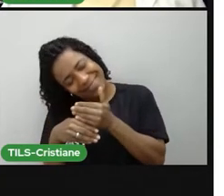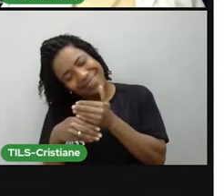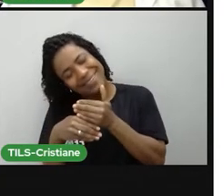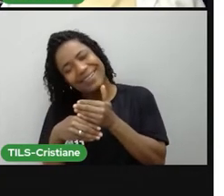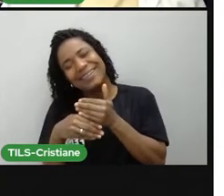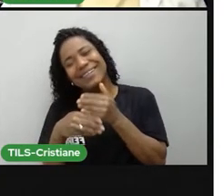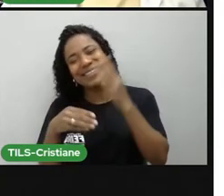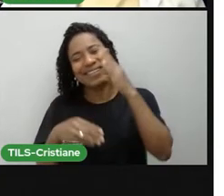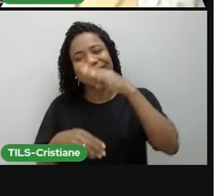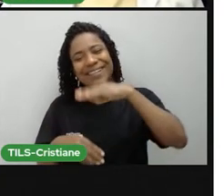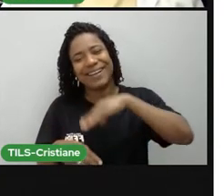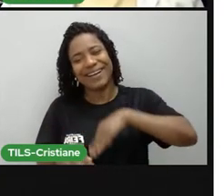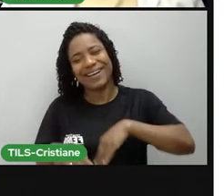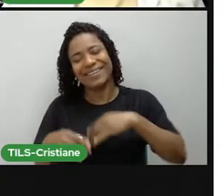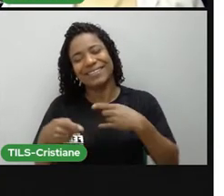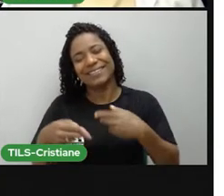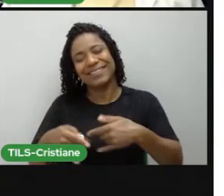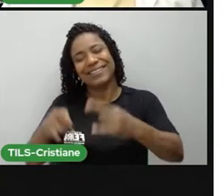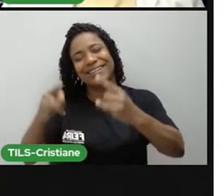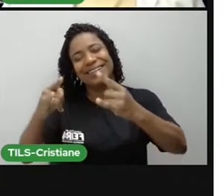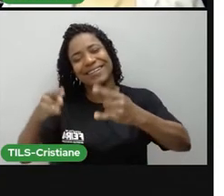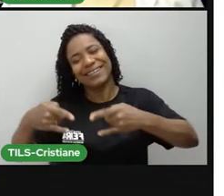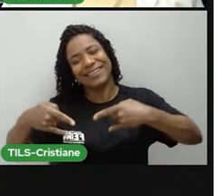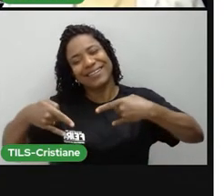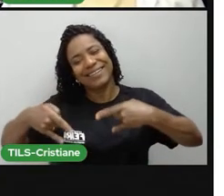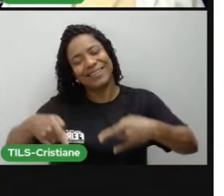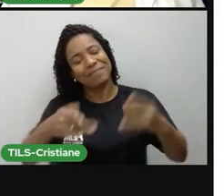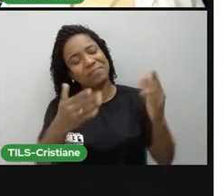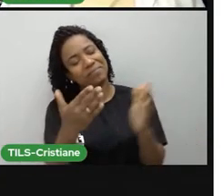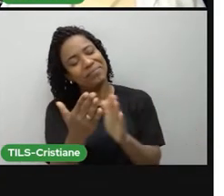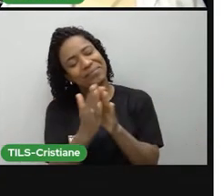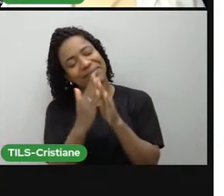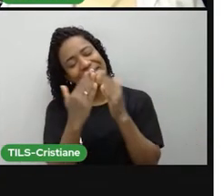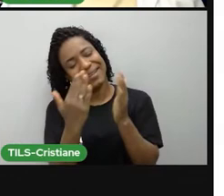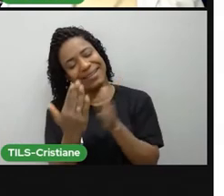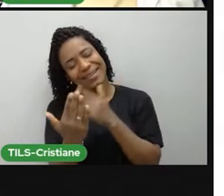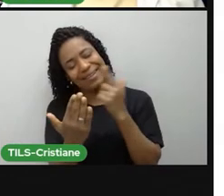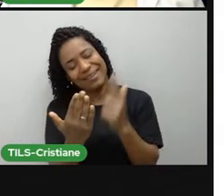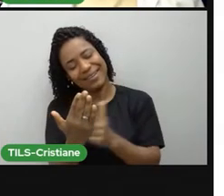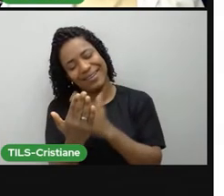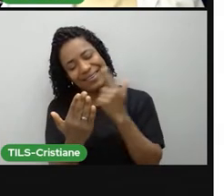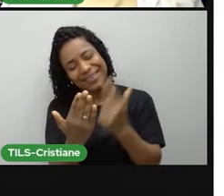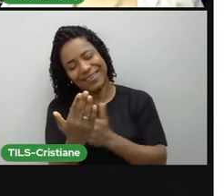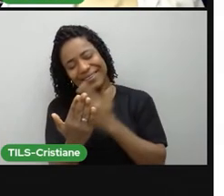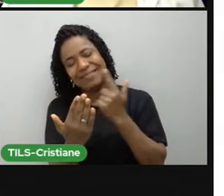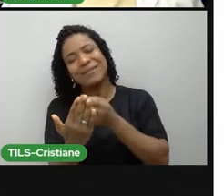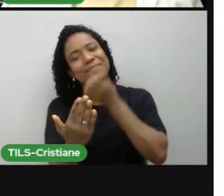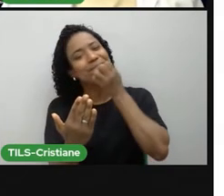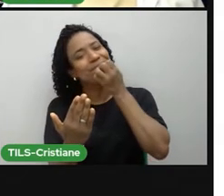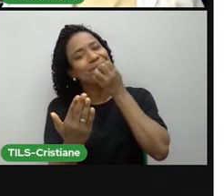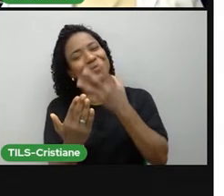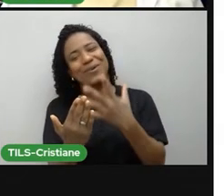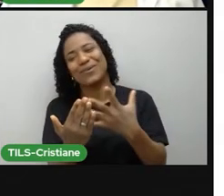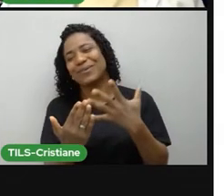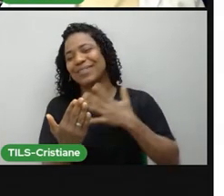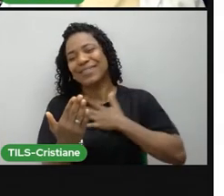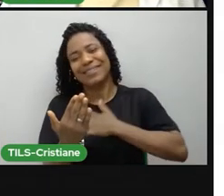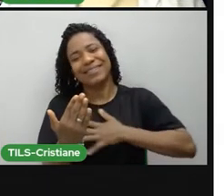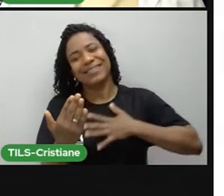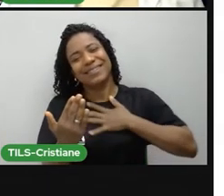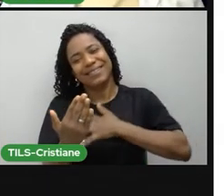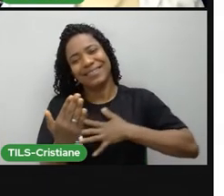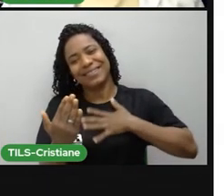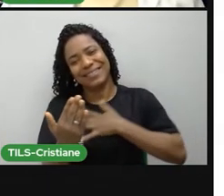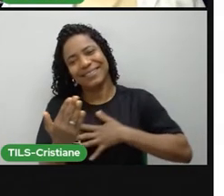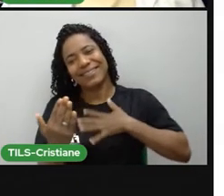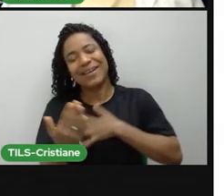um livro ali para descansar ali um pouco ali naquela rede, ou para fazer uma leitura, né, naquela rede, e é muito, muito aconchegante, e sem falar que